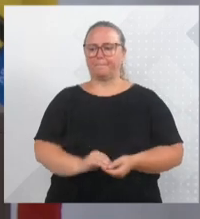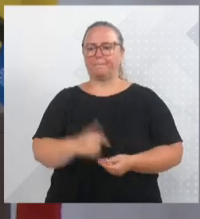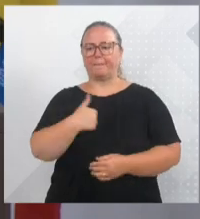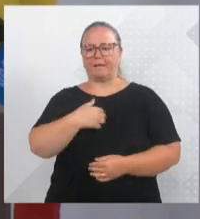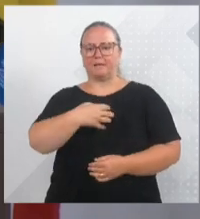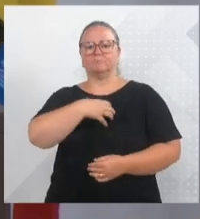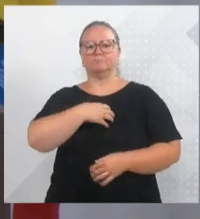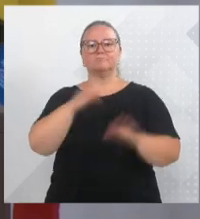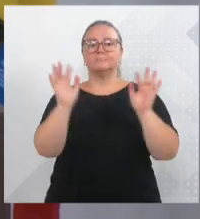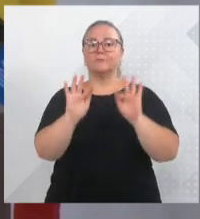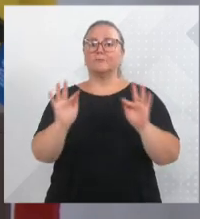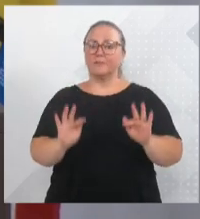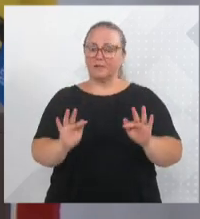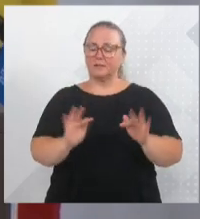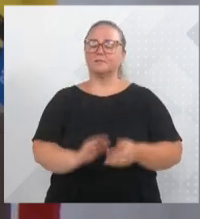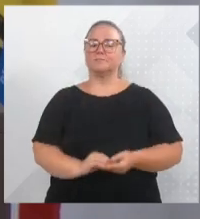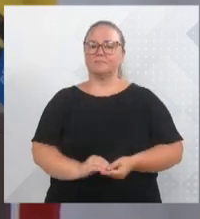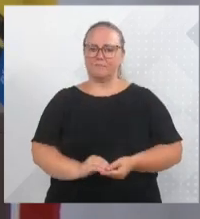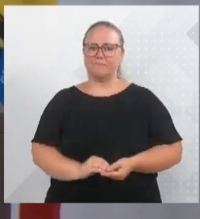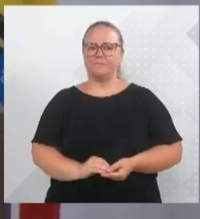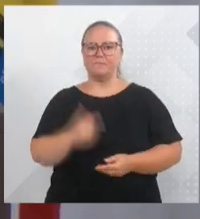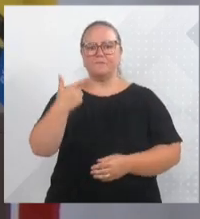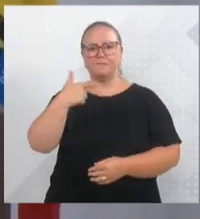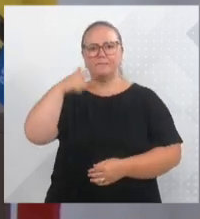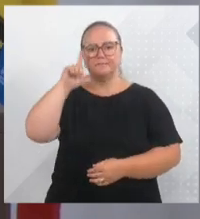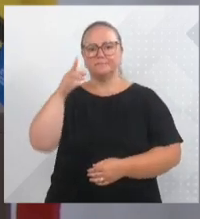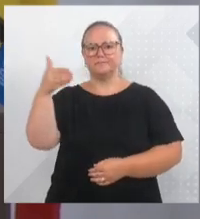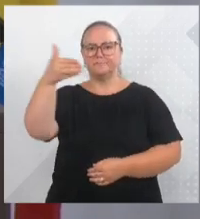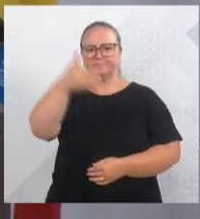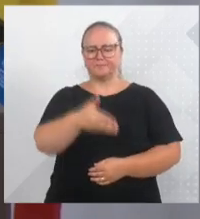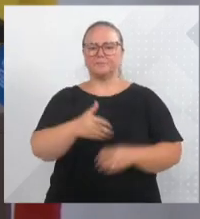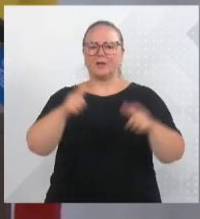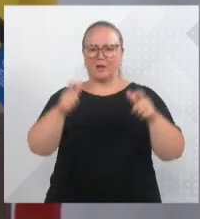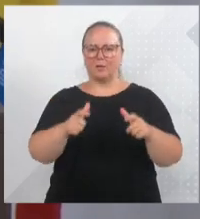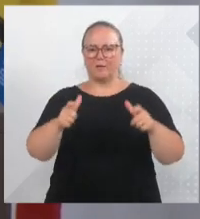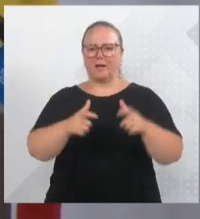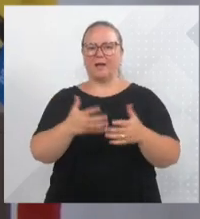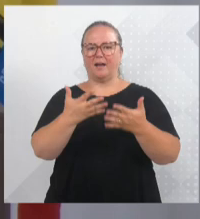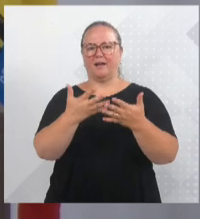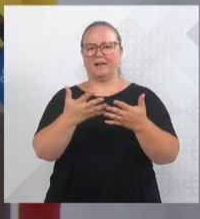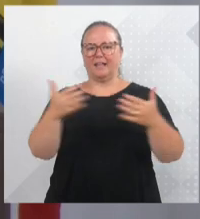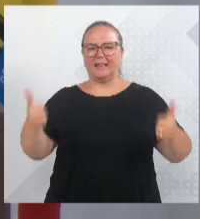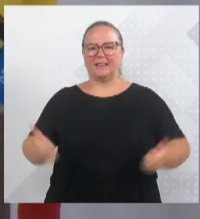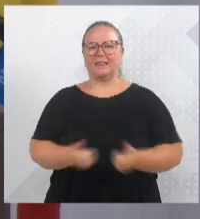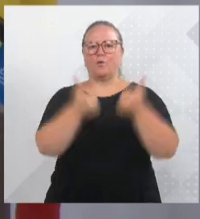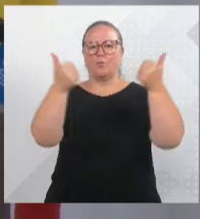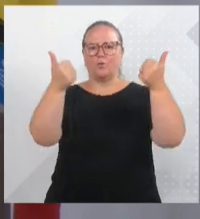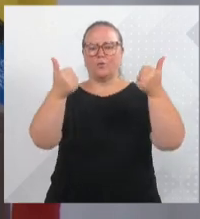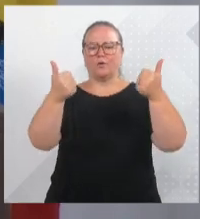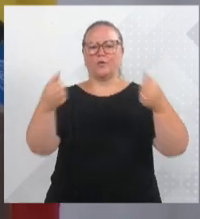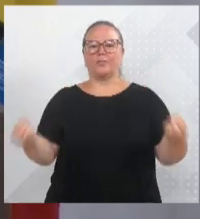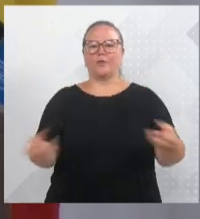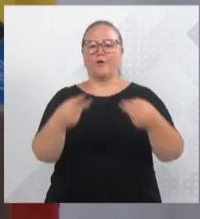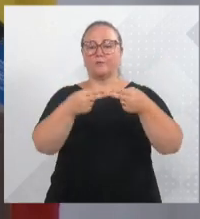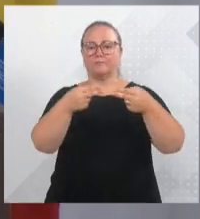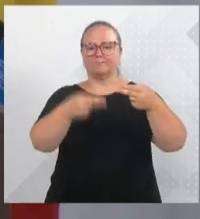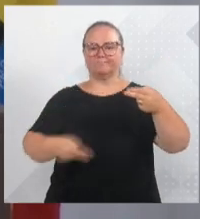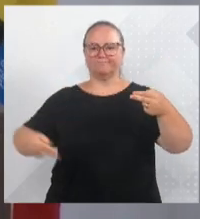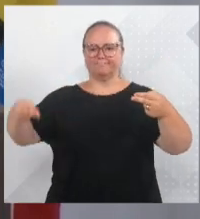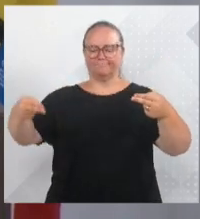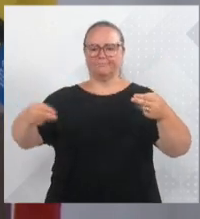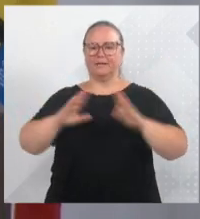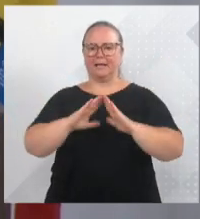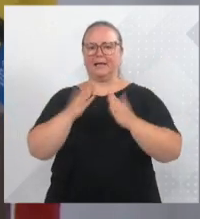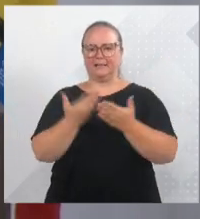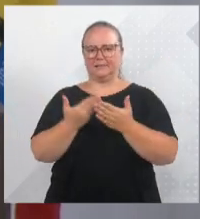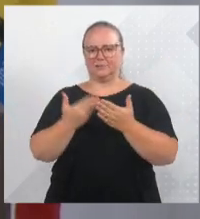feliz no dia de ontem, que nós estivemos lá, naquele centro esportivo, inaugurando a Napoleona Wagner. Nós estivemos lá, alguns vereadores